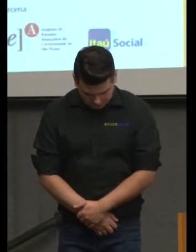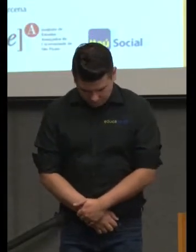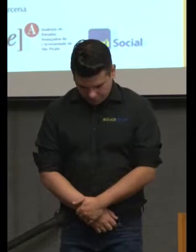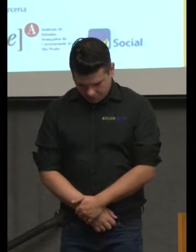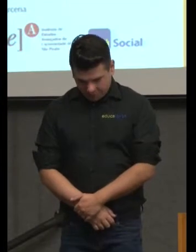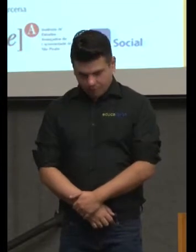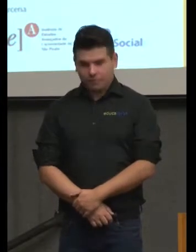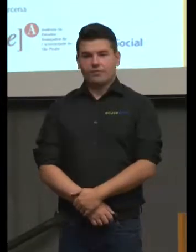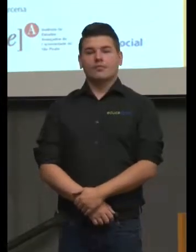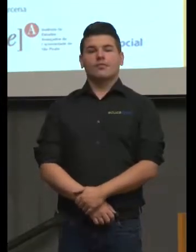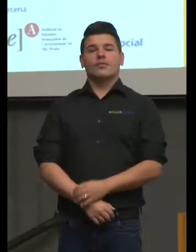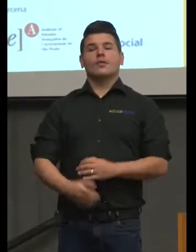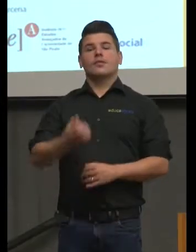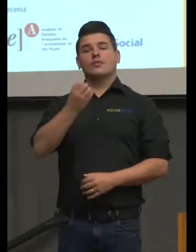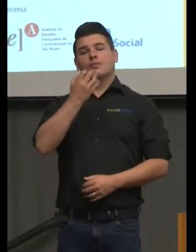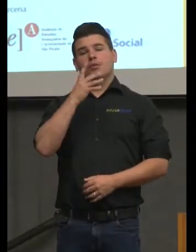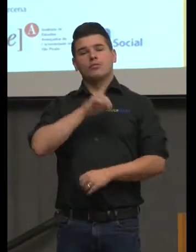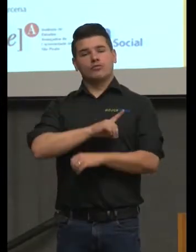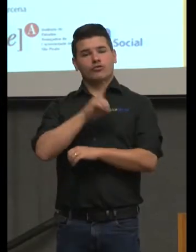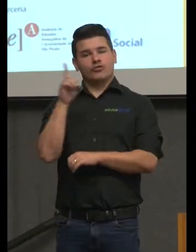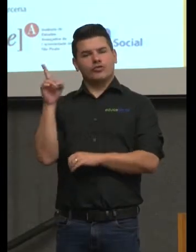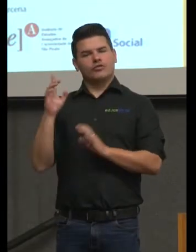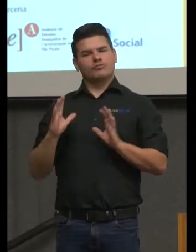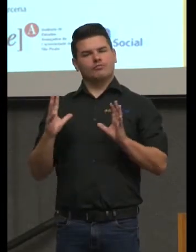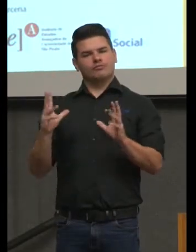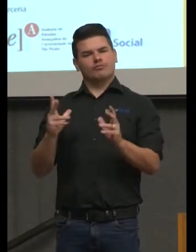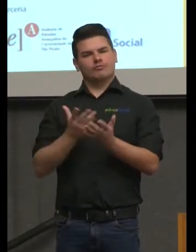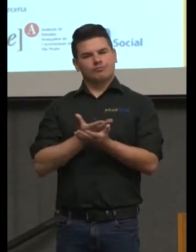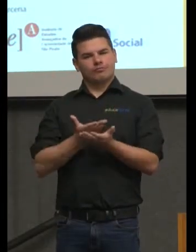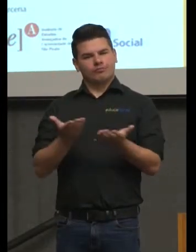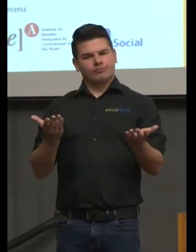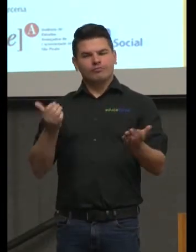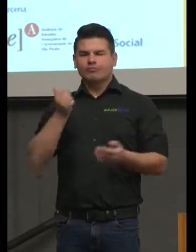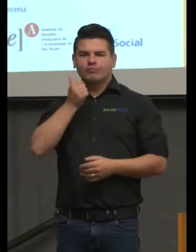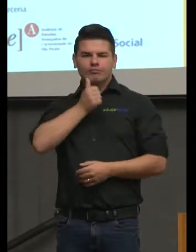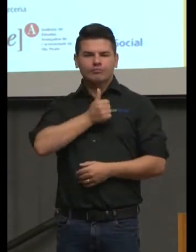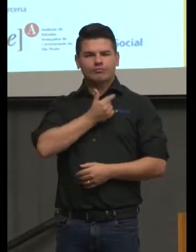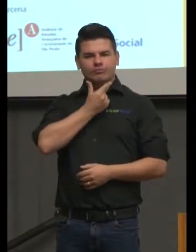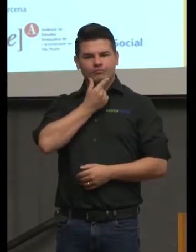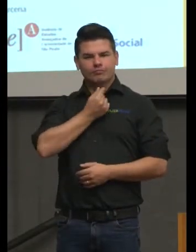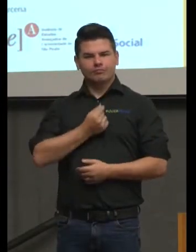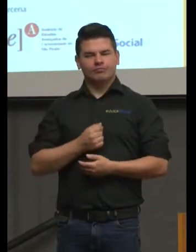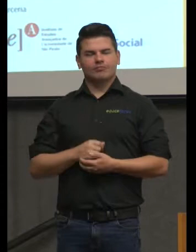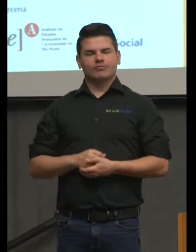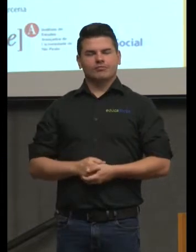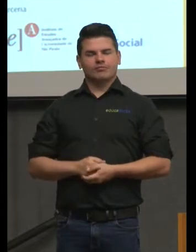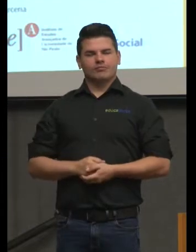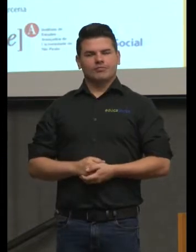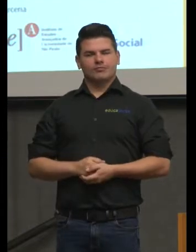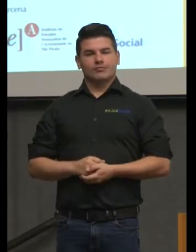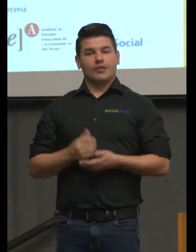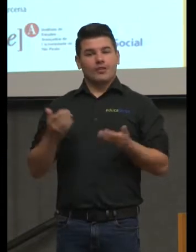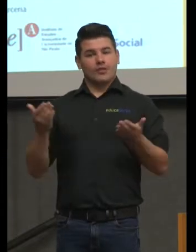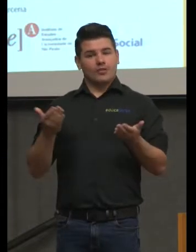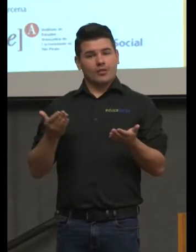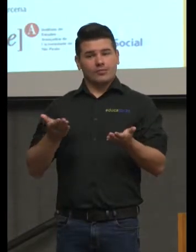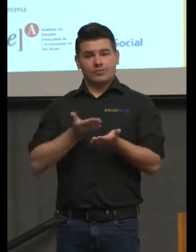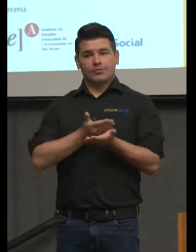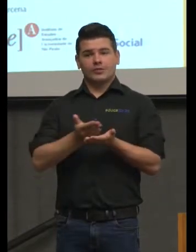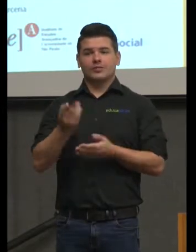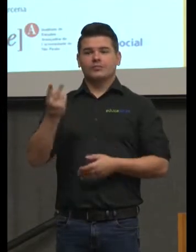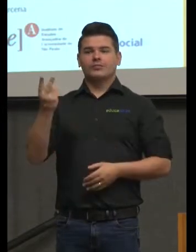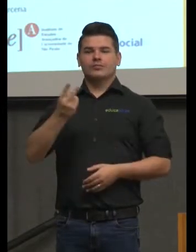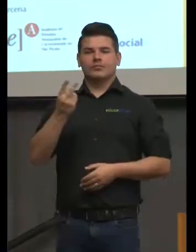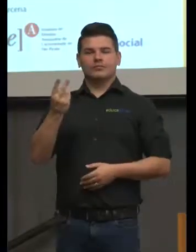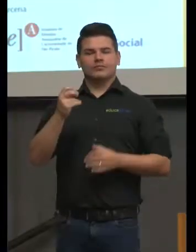Bom dia a todos, a todas. Vamos dar início, então, ao segundo seminário